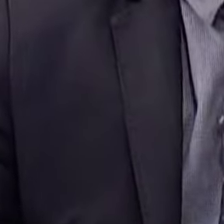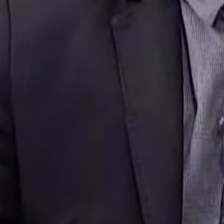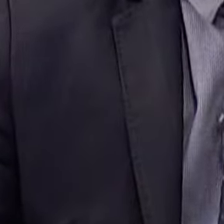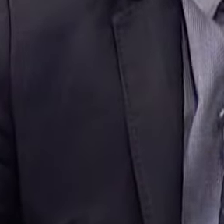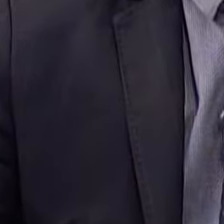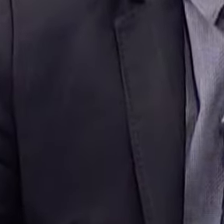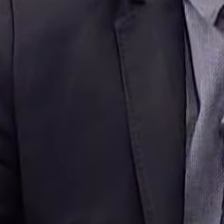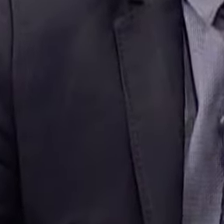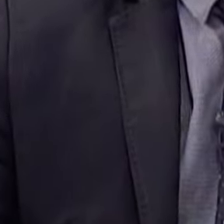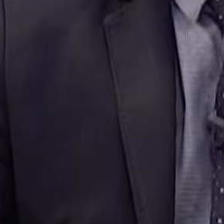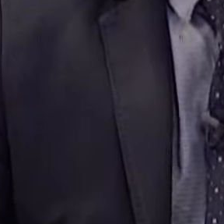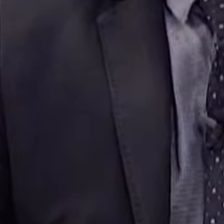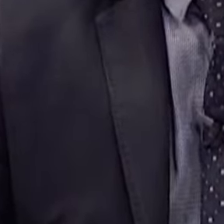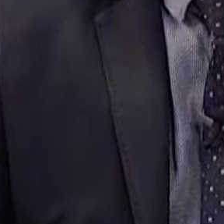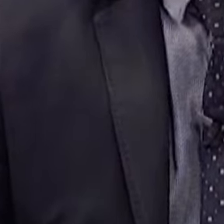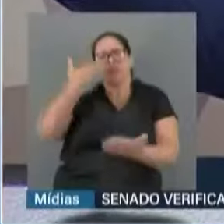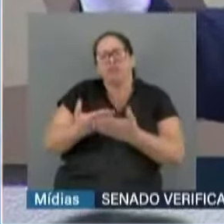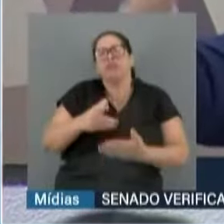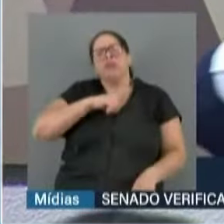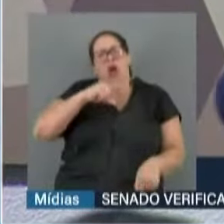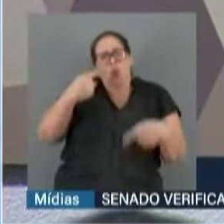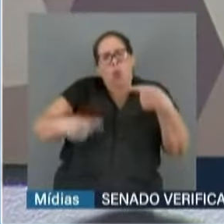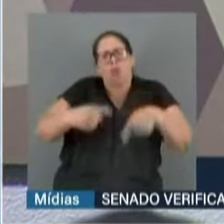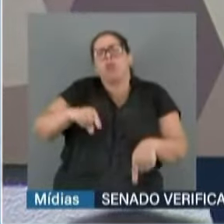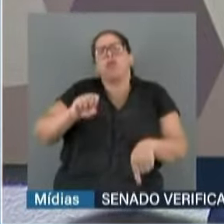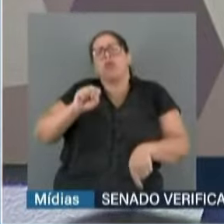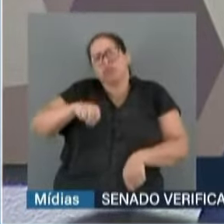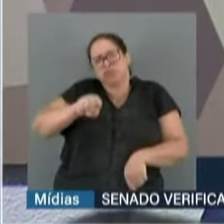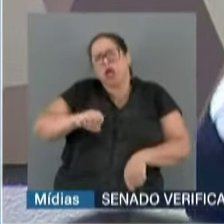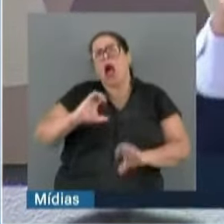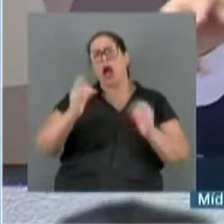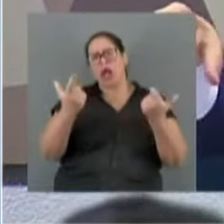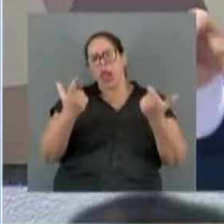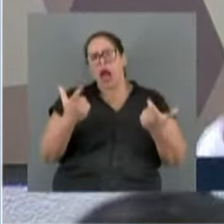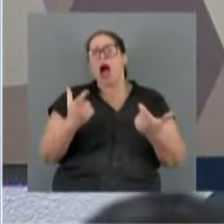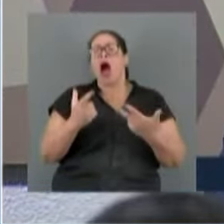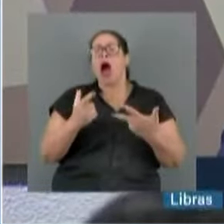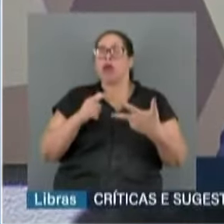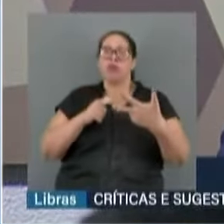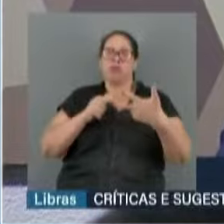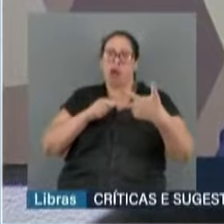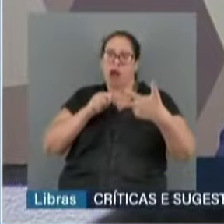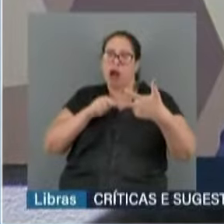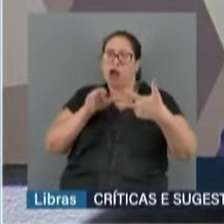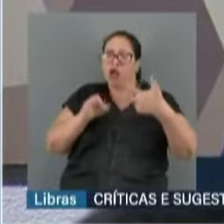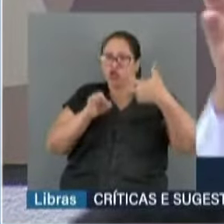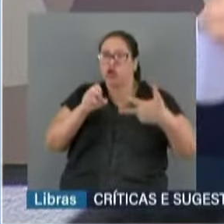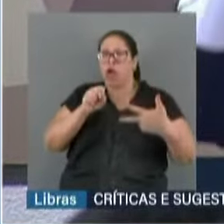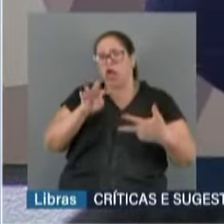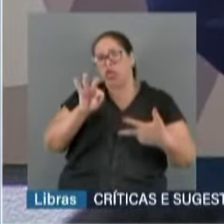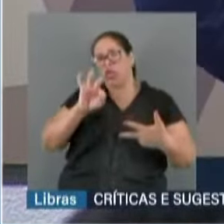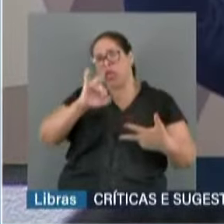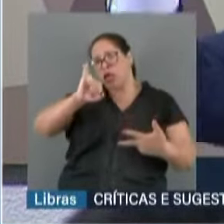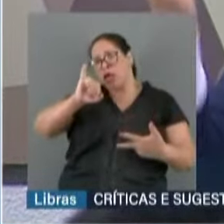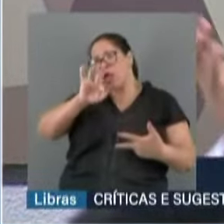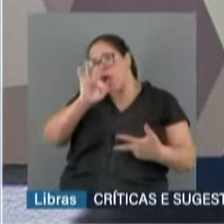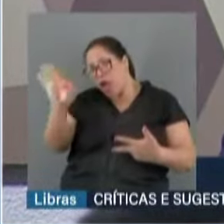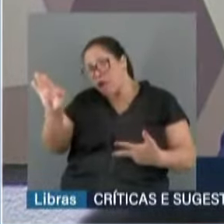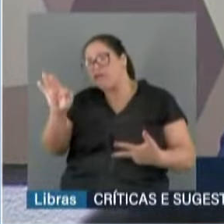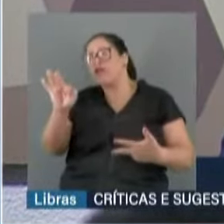do judiciário, quando foi juiz federal. E indo para a política, detalhe,